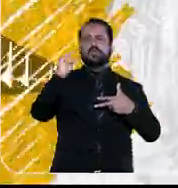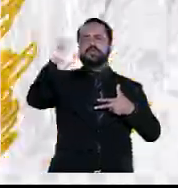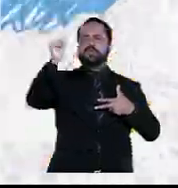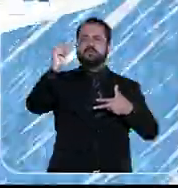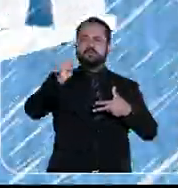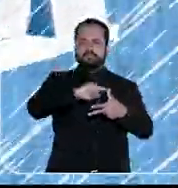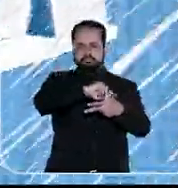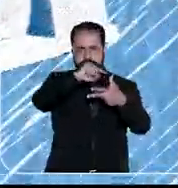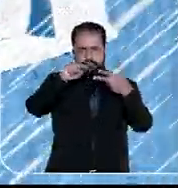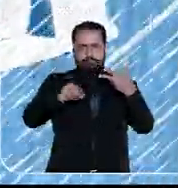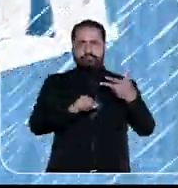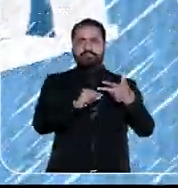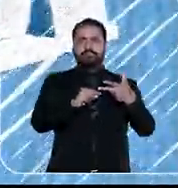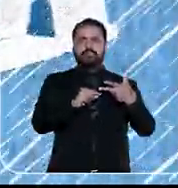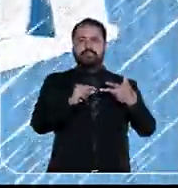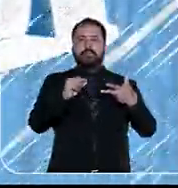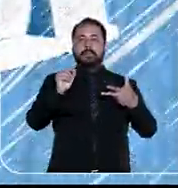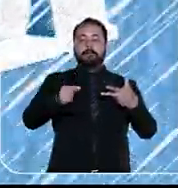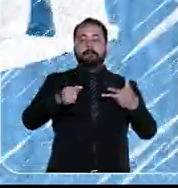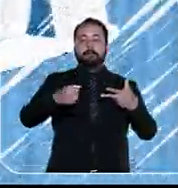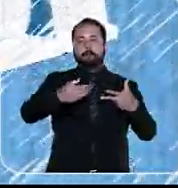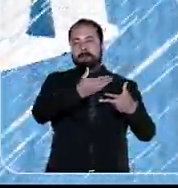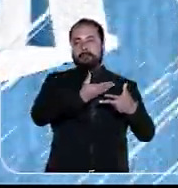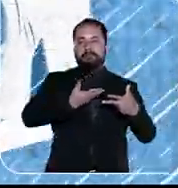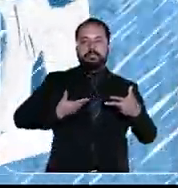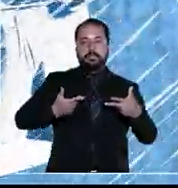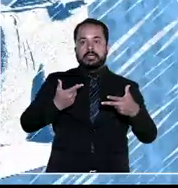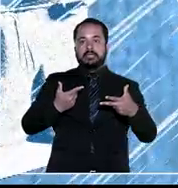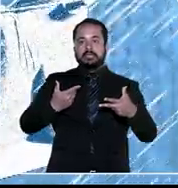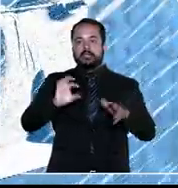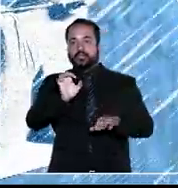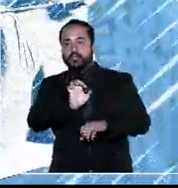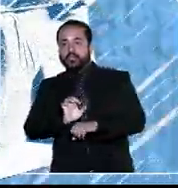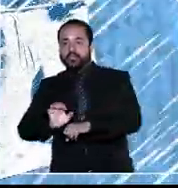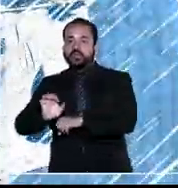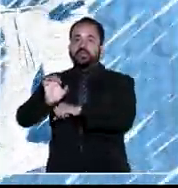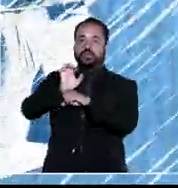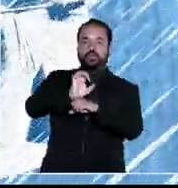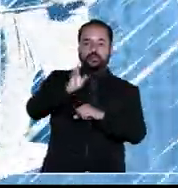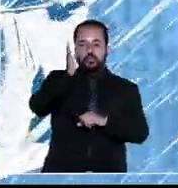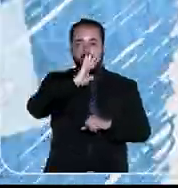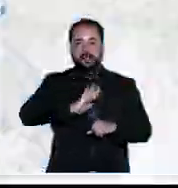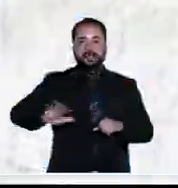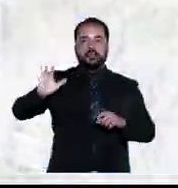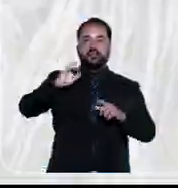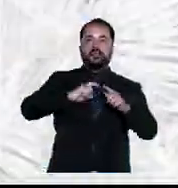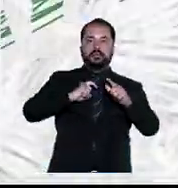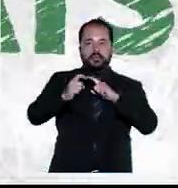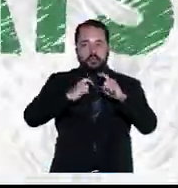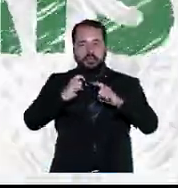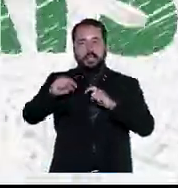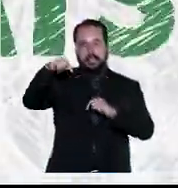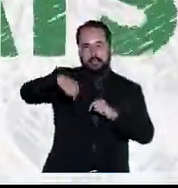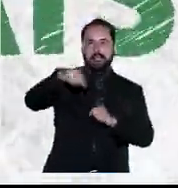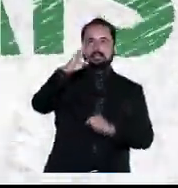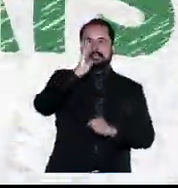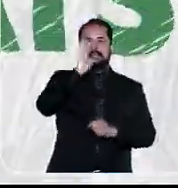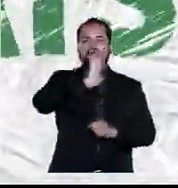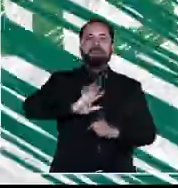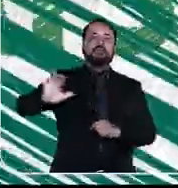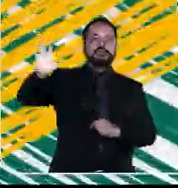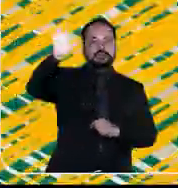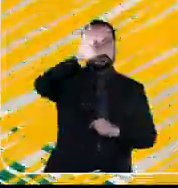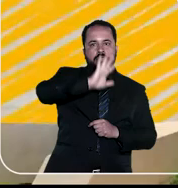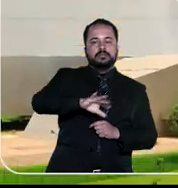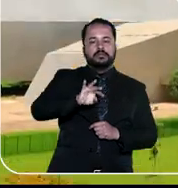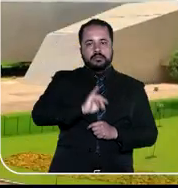que o outro. Juntos, os três poderes da República formam o Estado Brasileiro, responsável pela administração do nosso país.